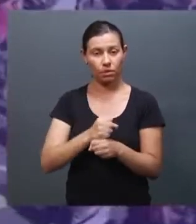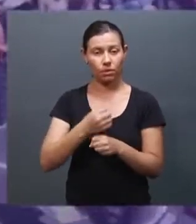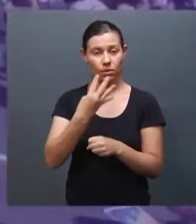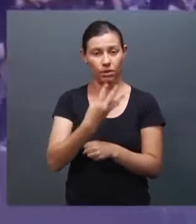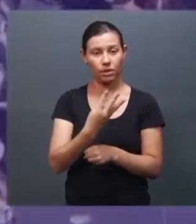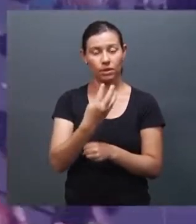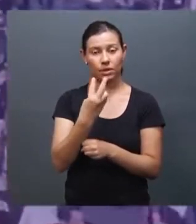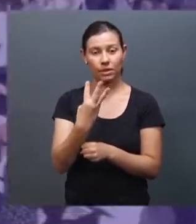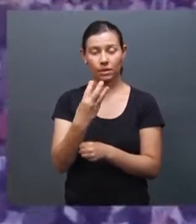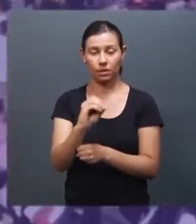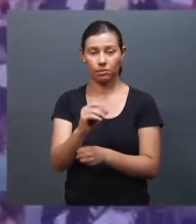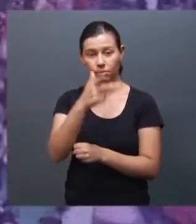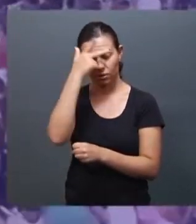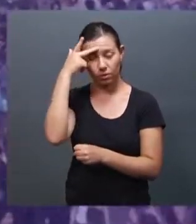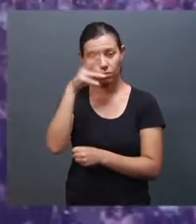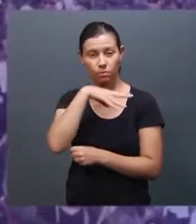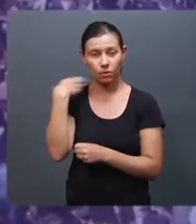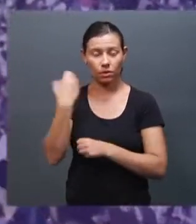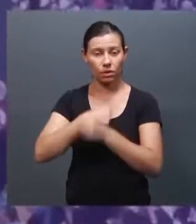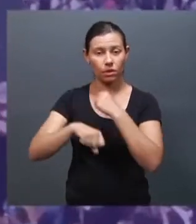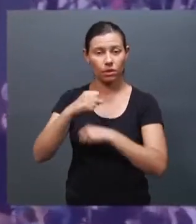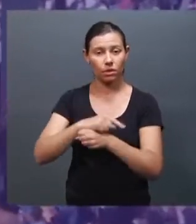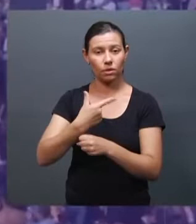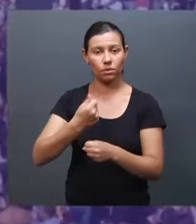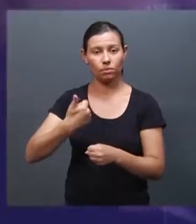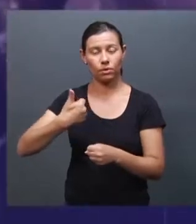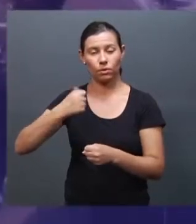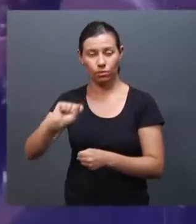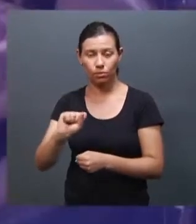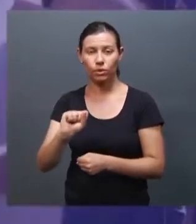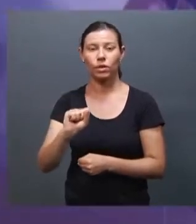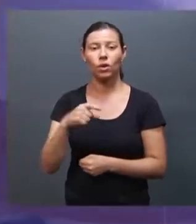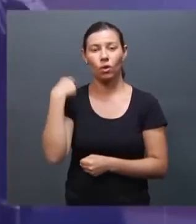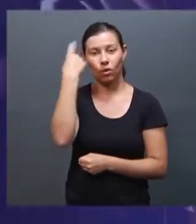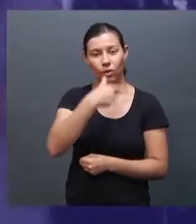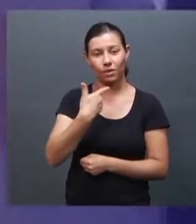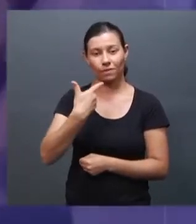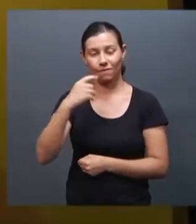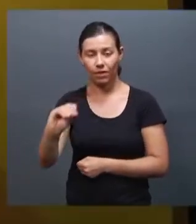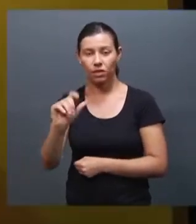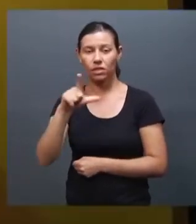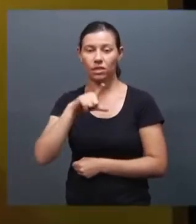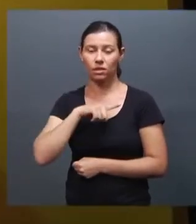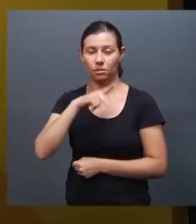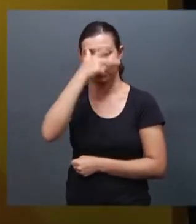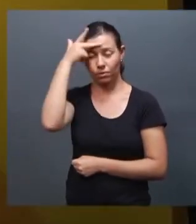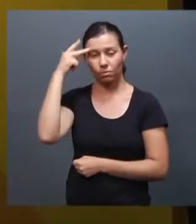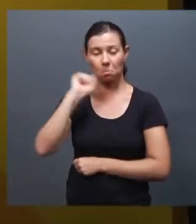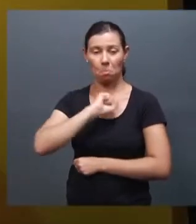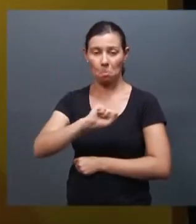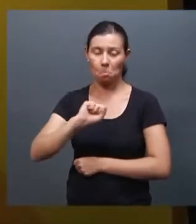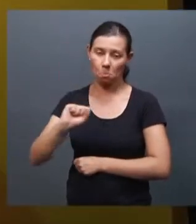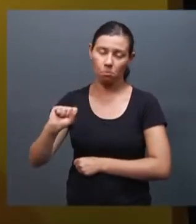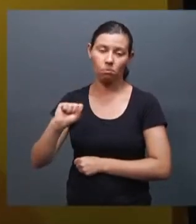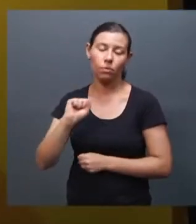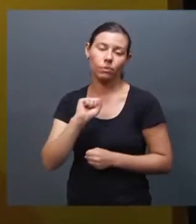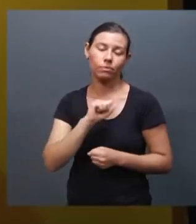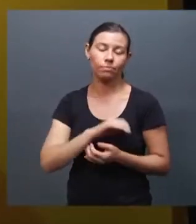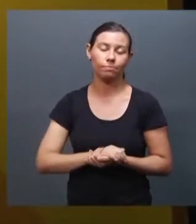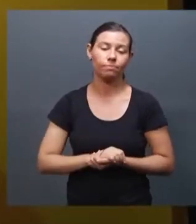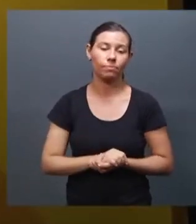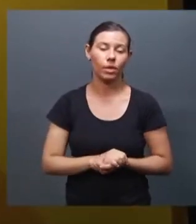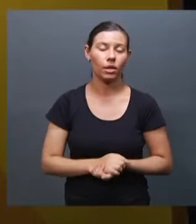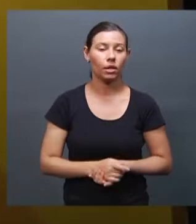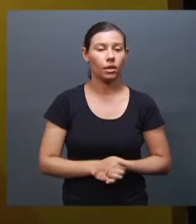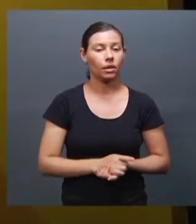2018. Isso representa um assassinato a cada 20 horas. A partir dos projetos que a gente tem no